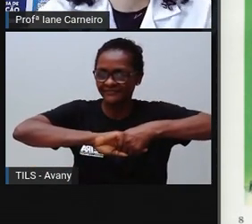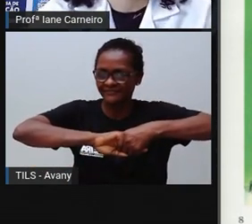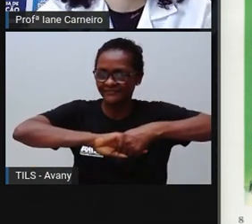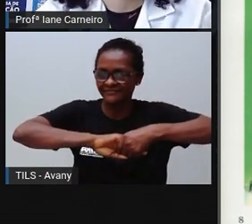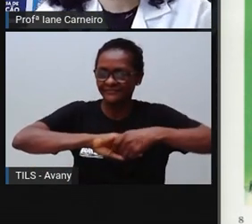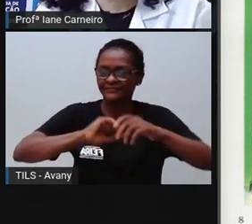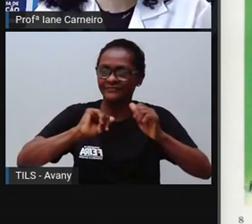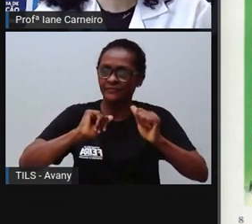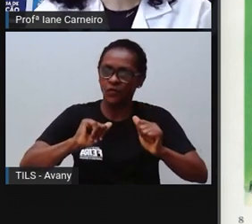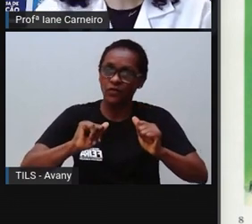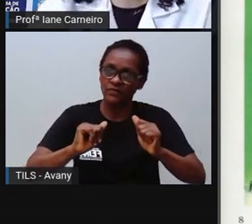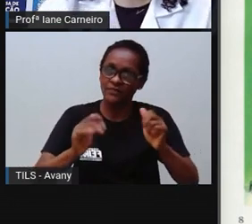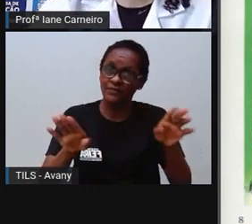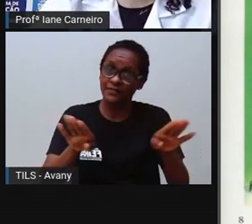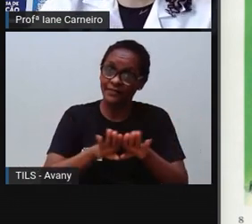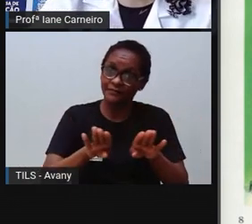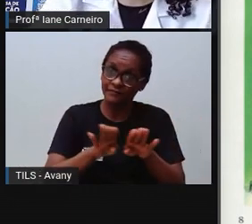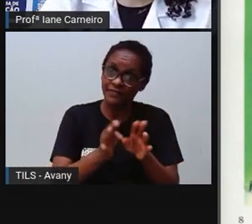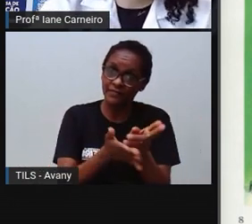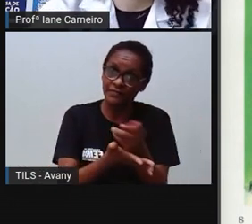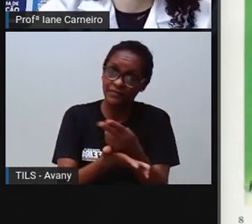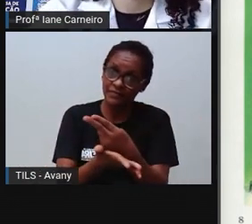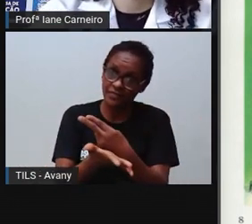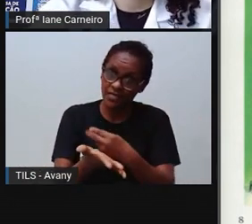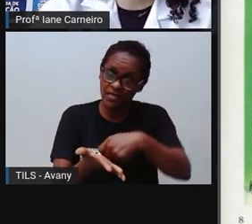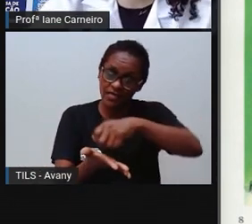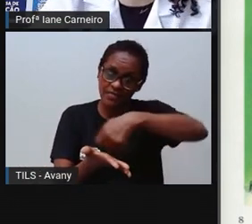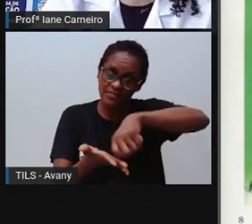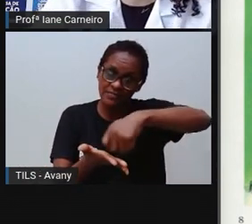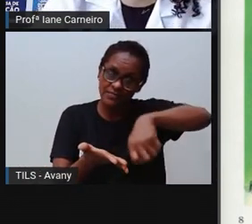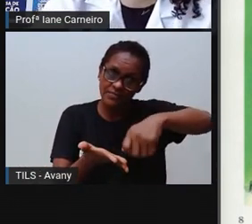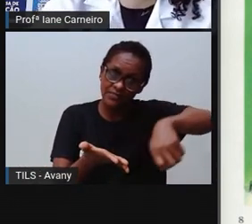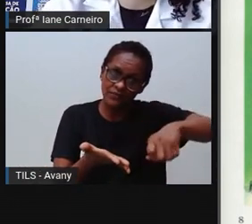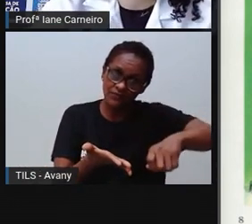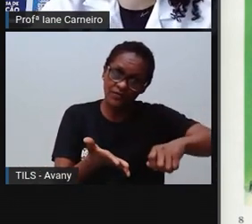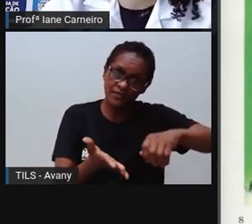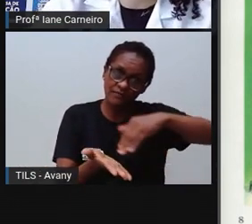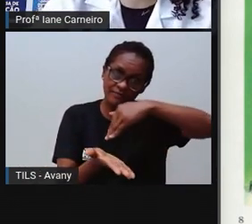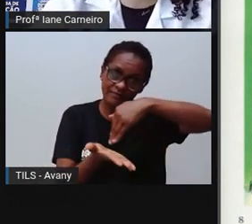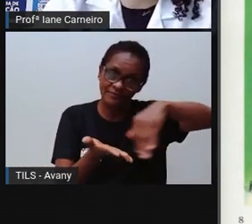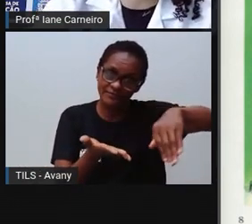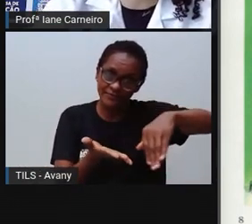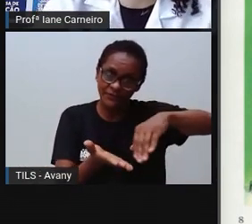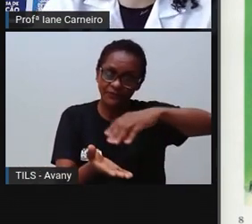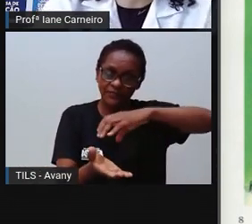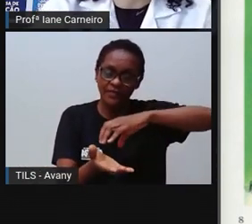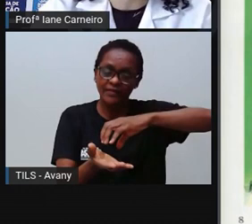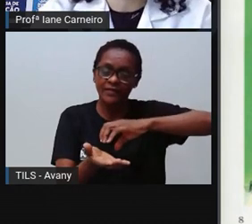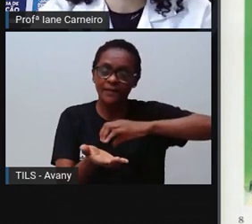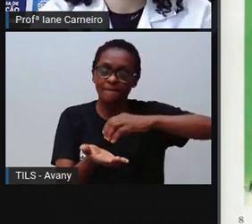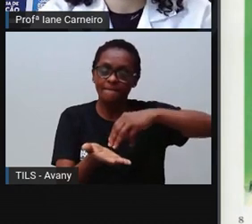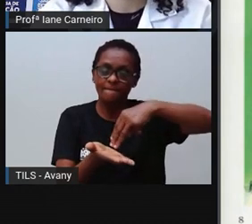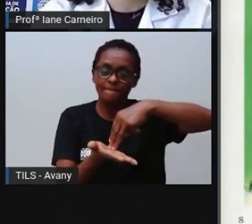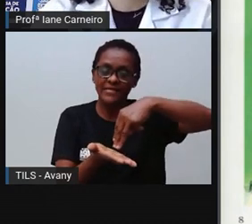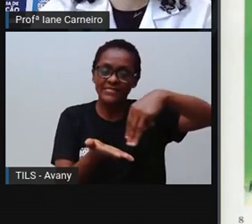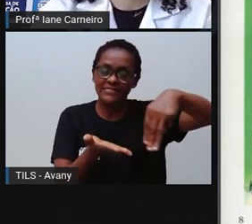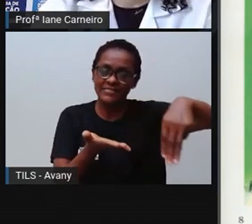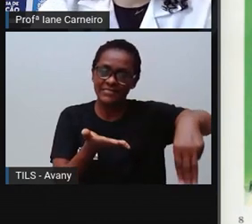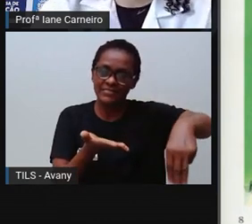Podes desenhar e escrever palavras e enviar uma mensagem a alguém de quem gostes.